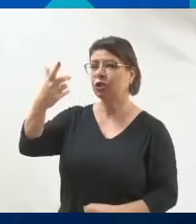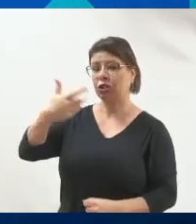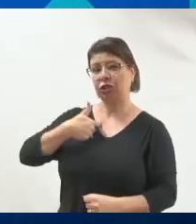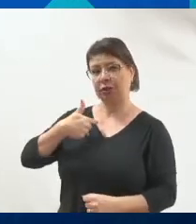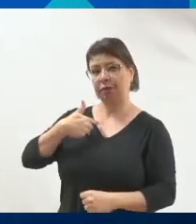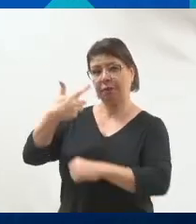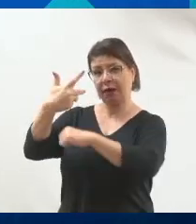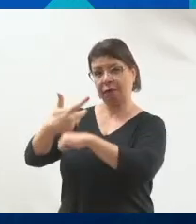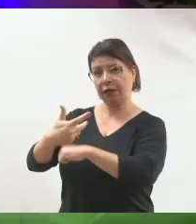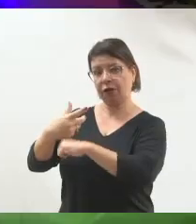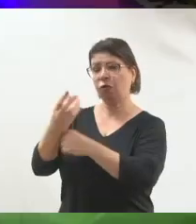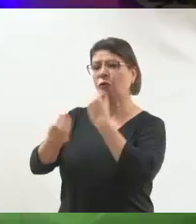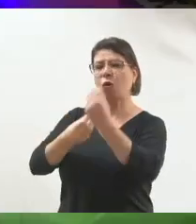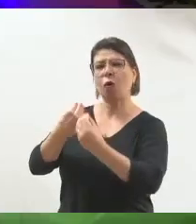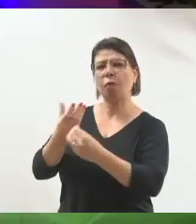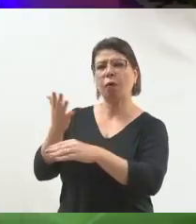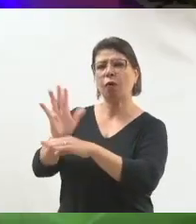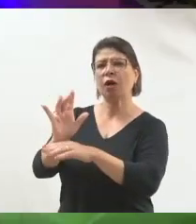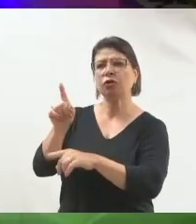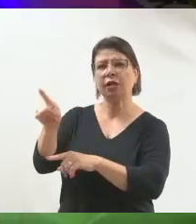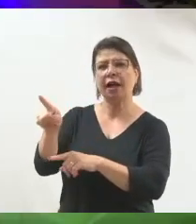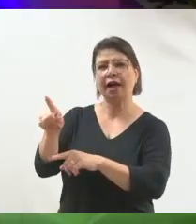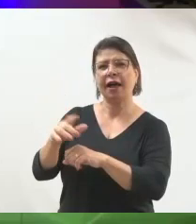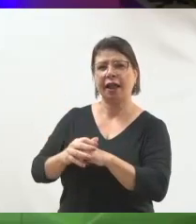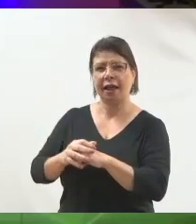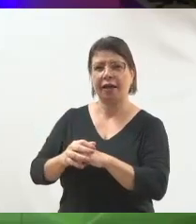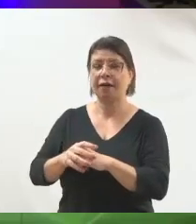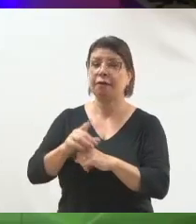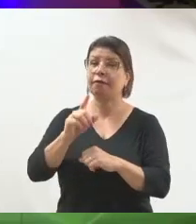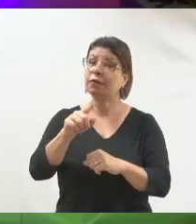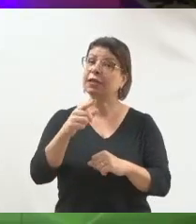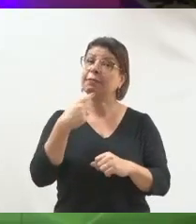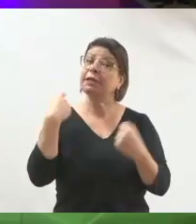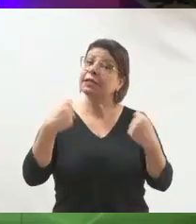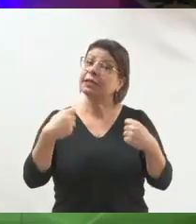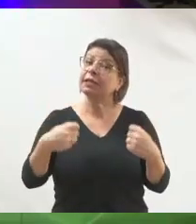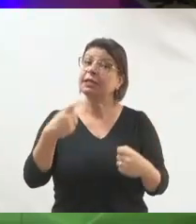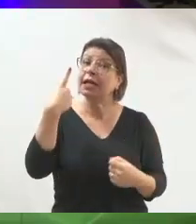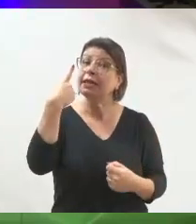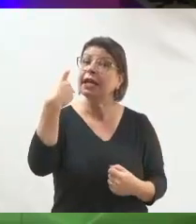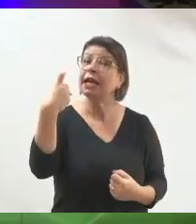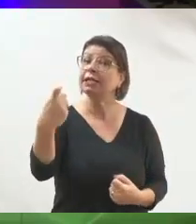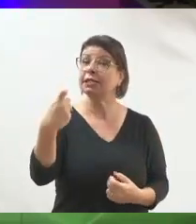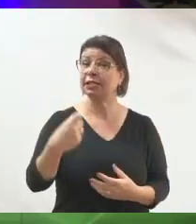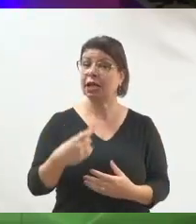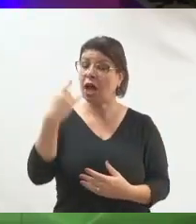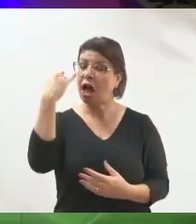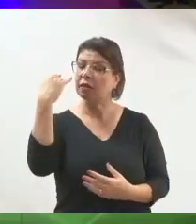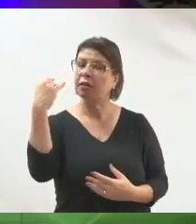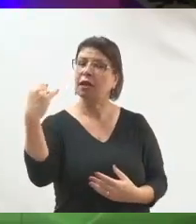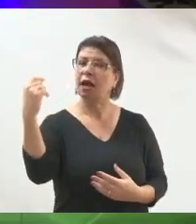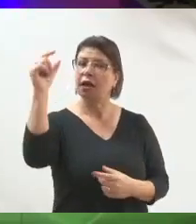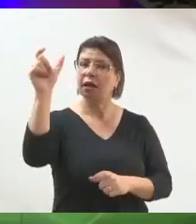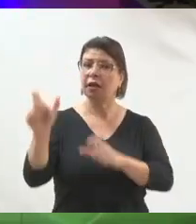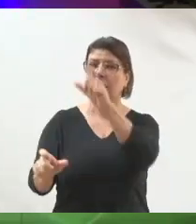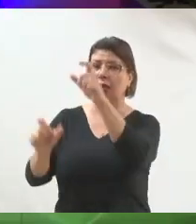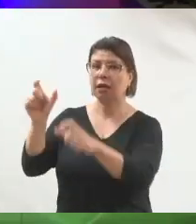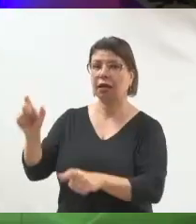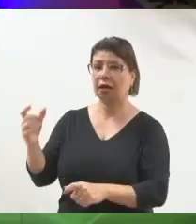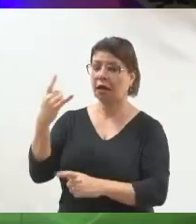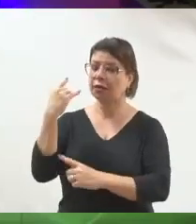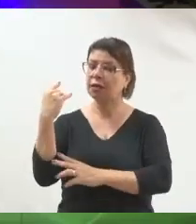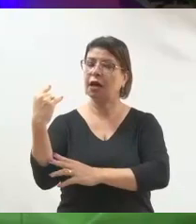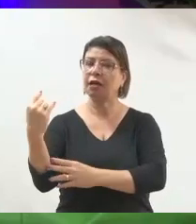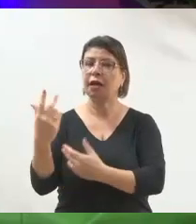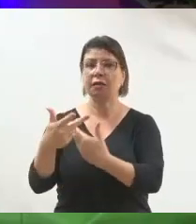assistir na hora que ela quiser. Então, você passa a ser mais interessante para as pessoas ao longo da sua campanha, se